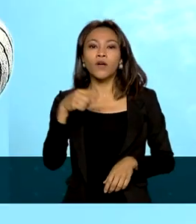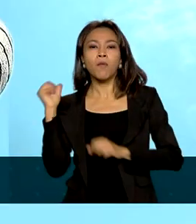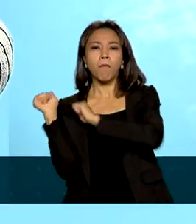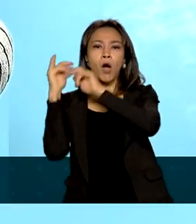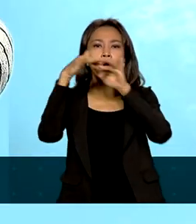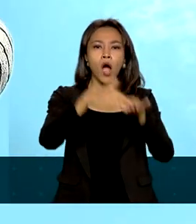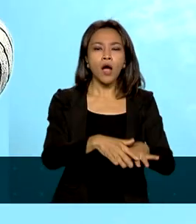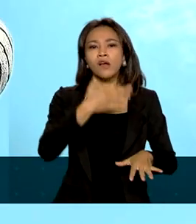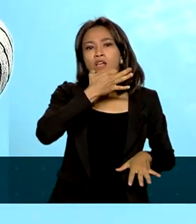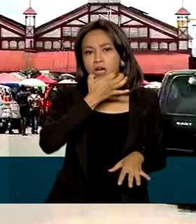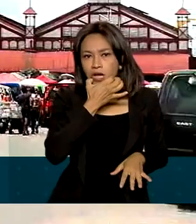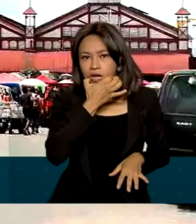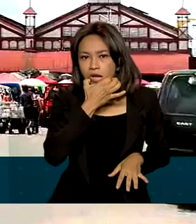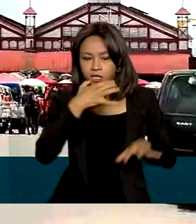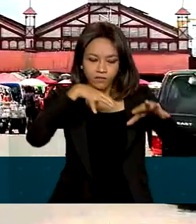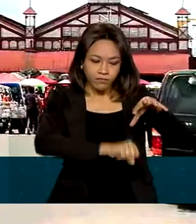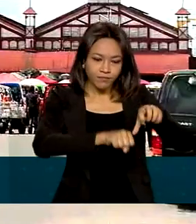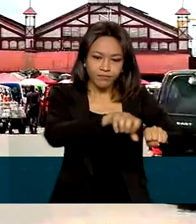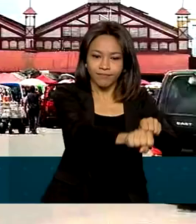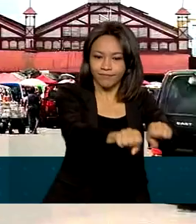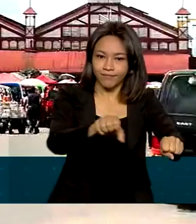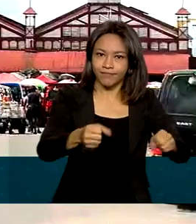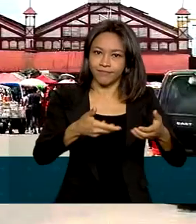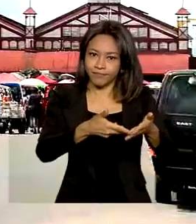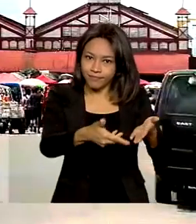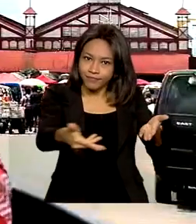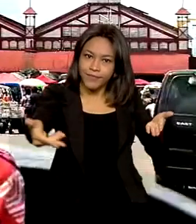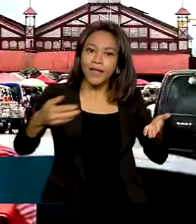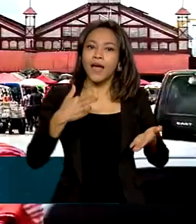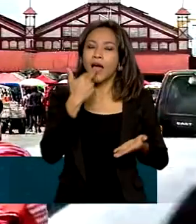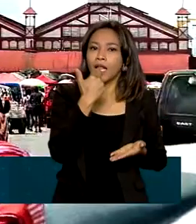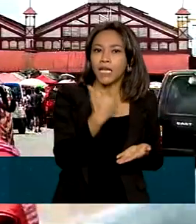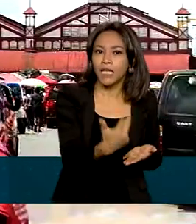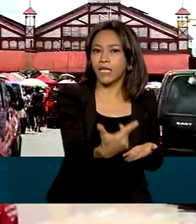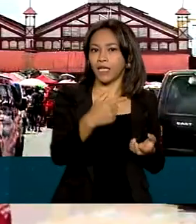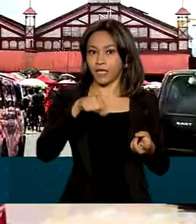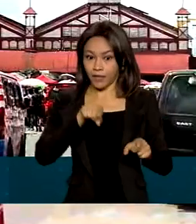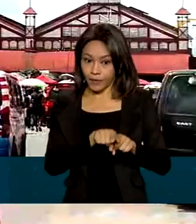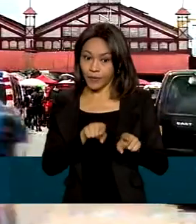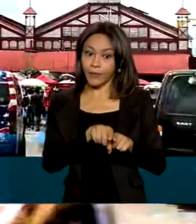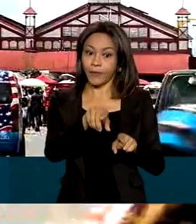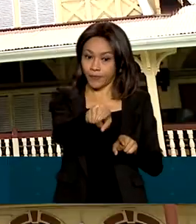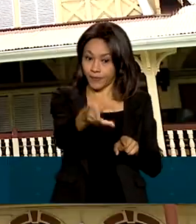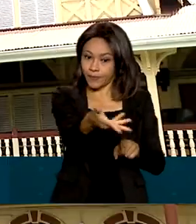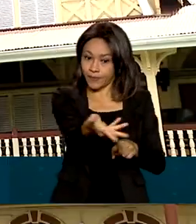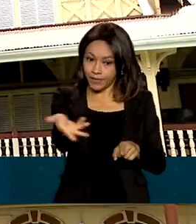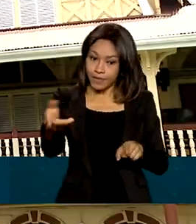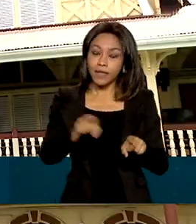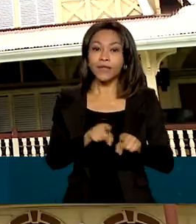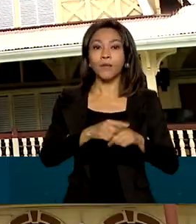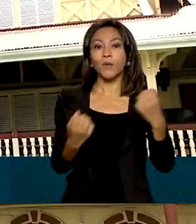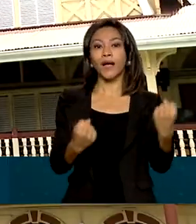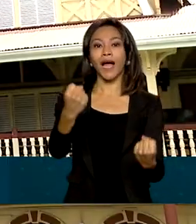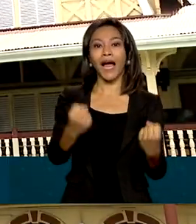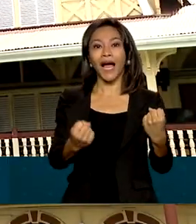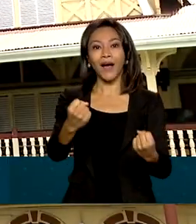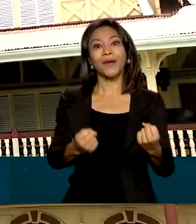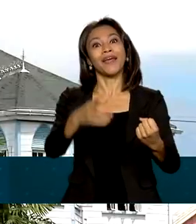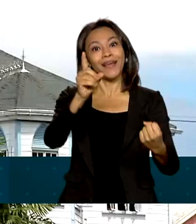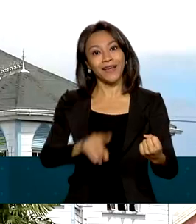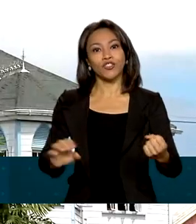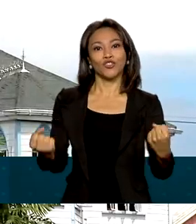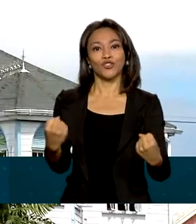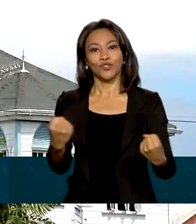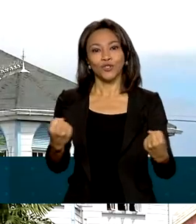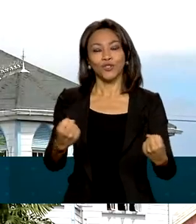que deixaram como herança para os guianenses o idioma e o volante do lado direito do carro. Apesar da influência